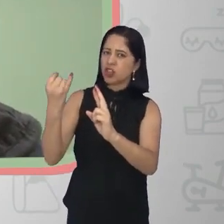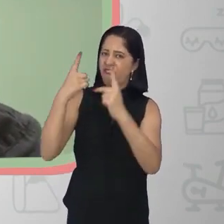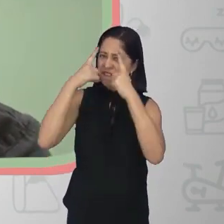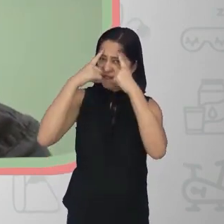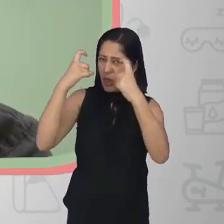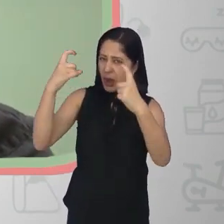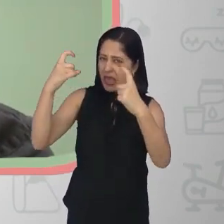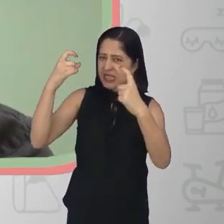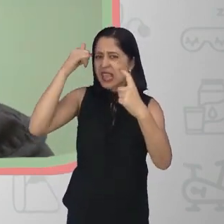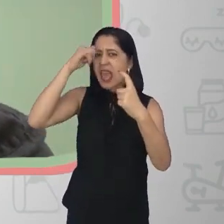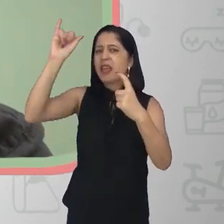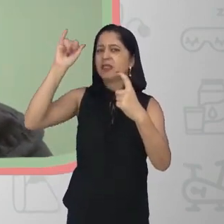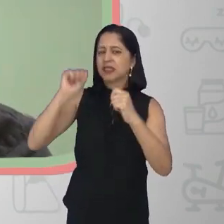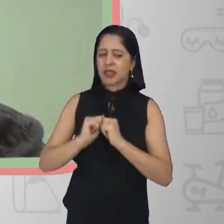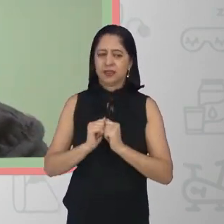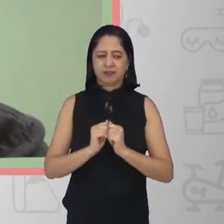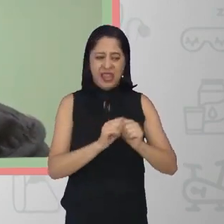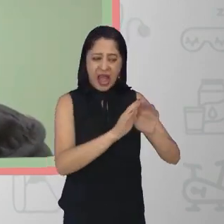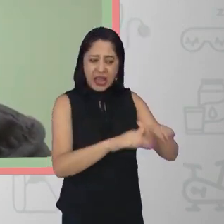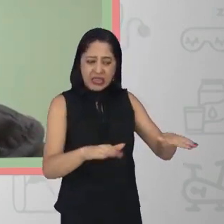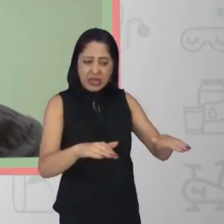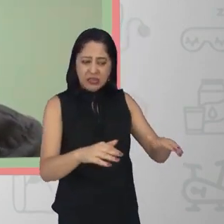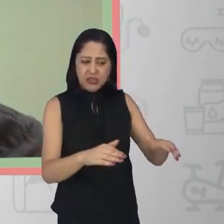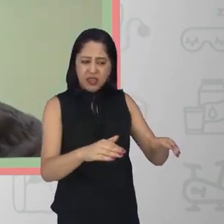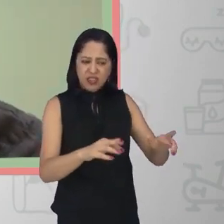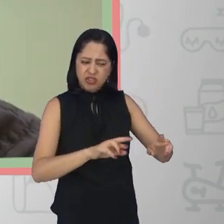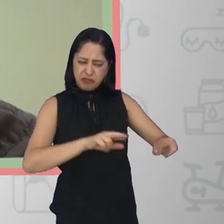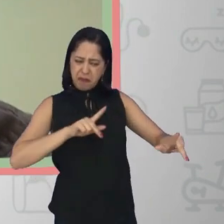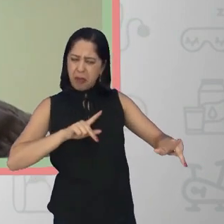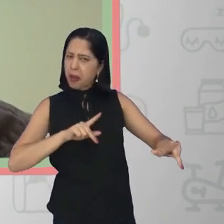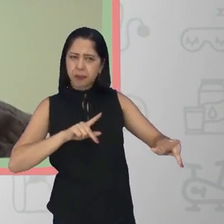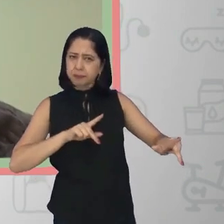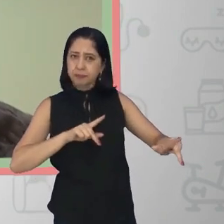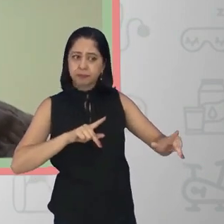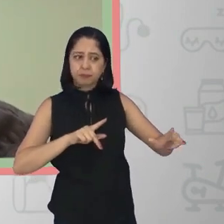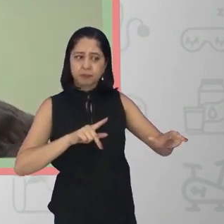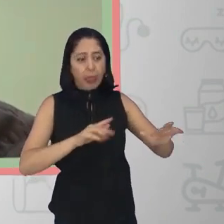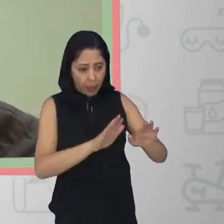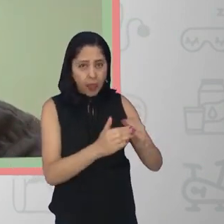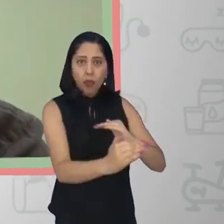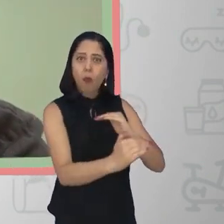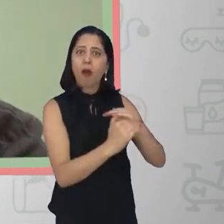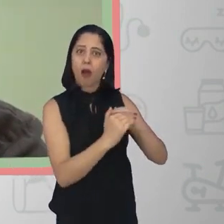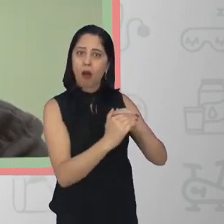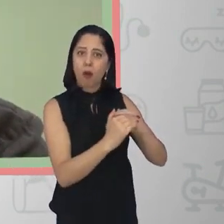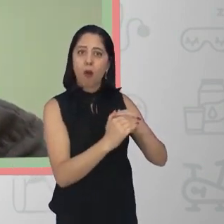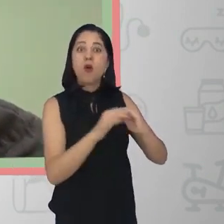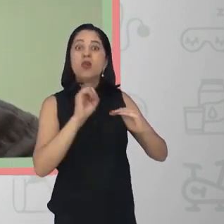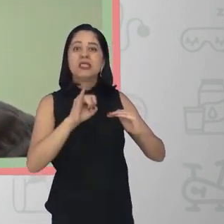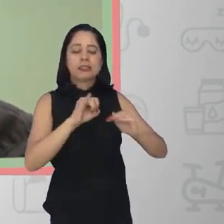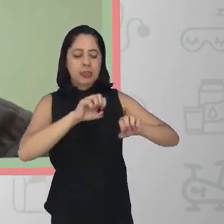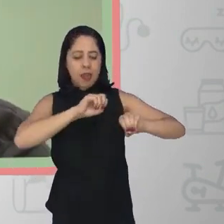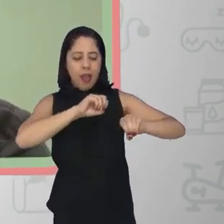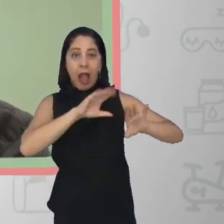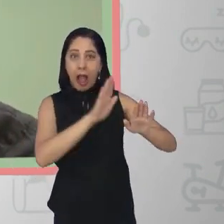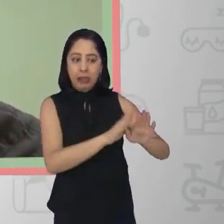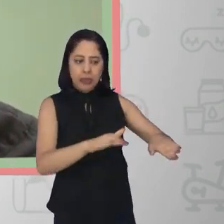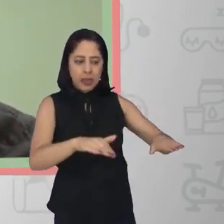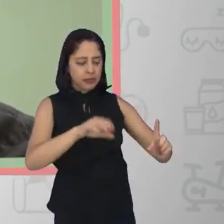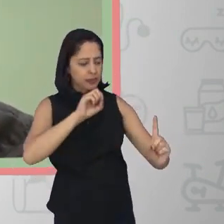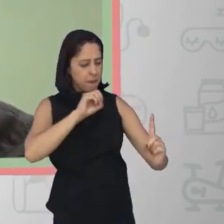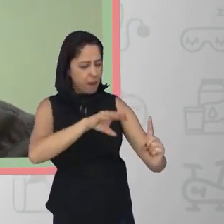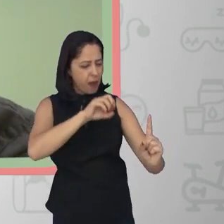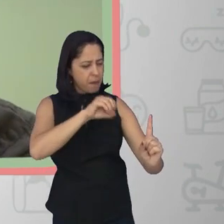Por que que com a criança deveria ser diferente? Quando a gente ensina a criança através da